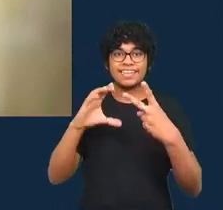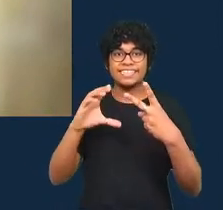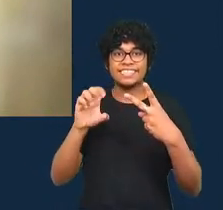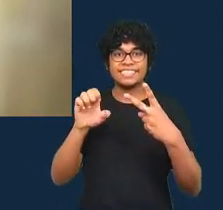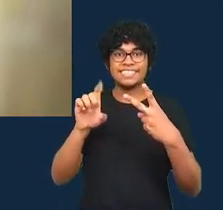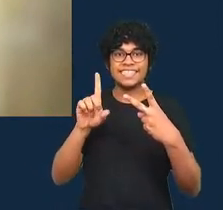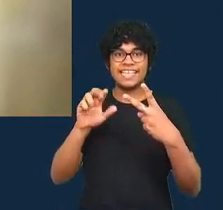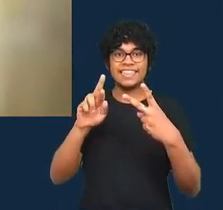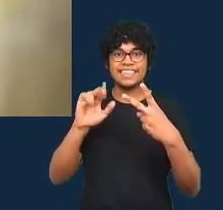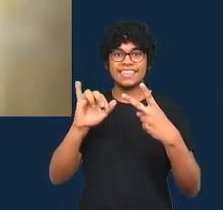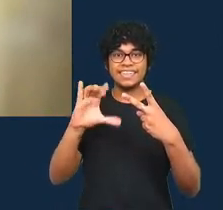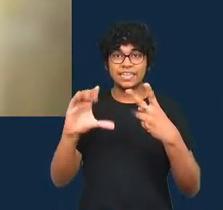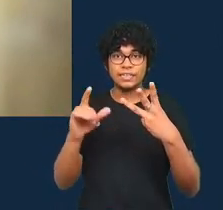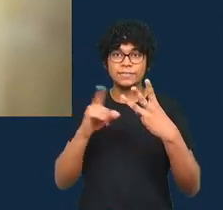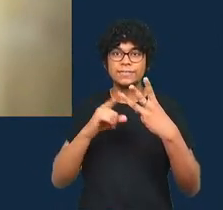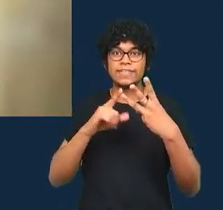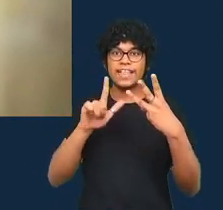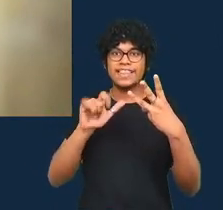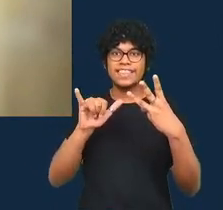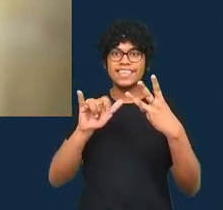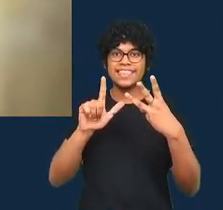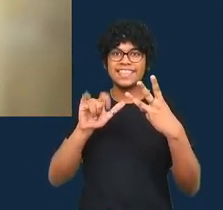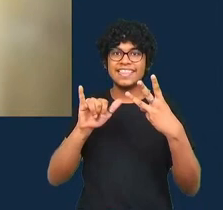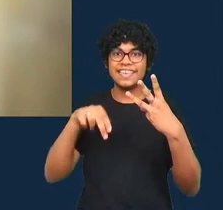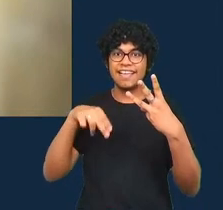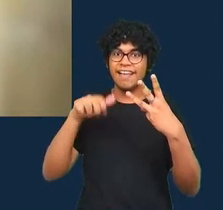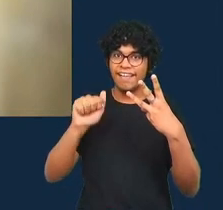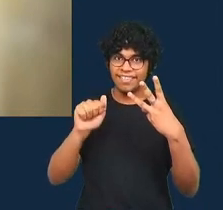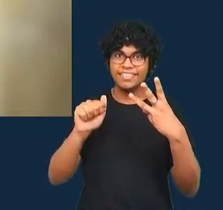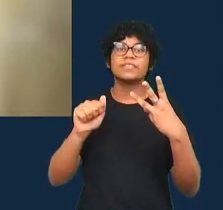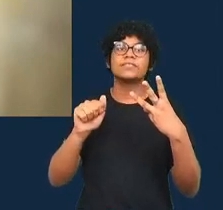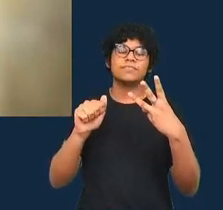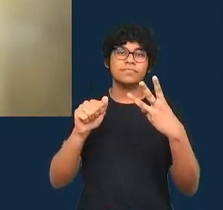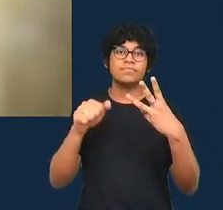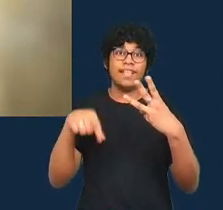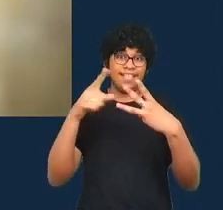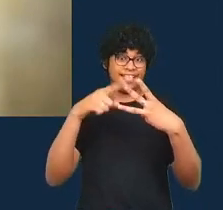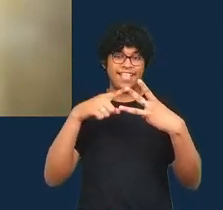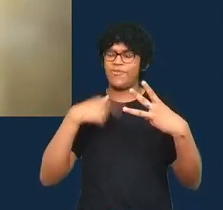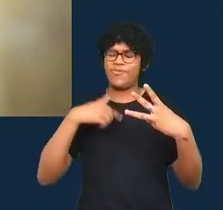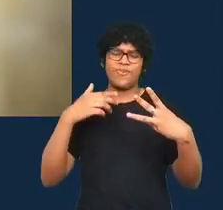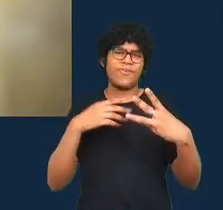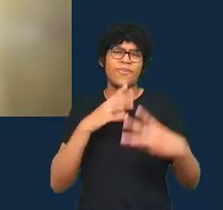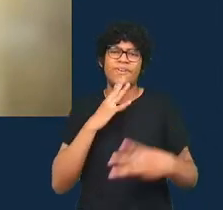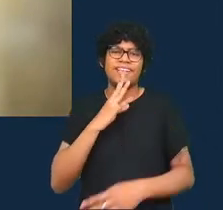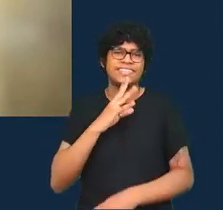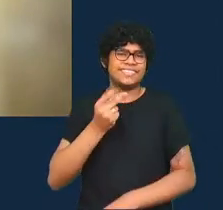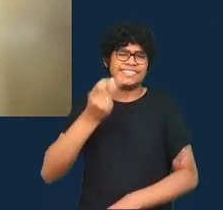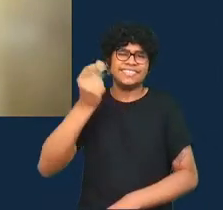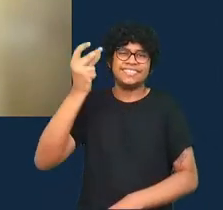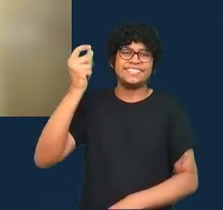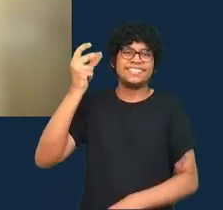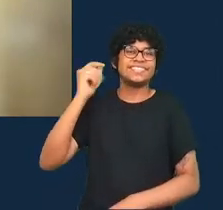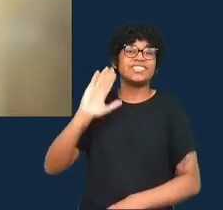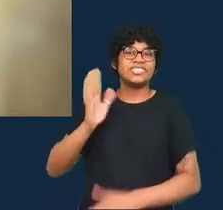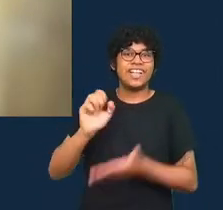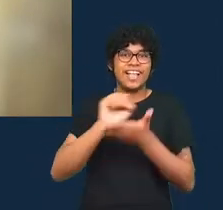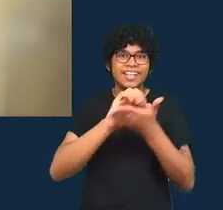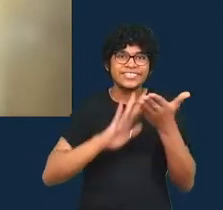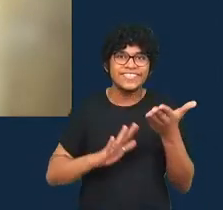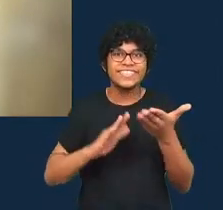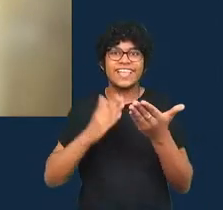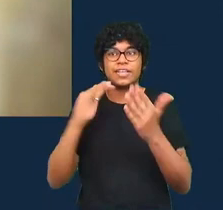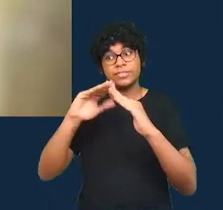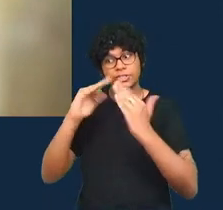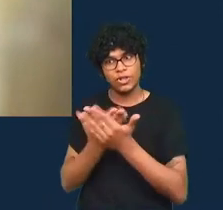quem eu conheço já há uma década quase, das atividades do Open Knowledge e da Escola de Dados pelo